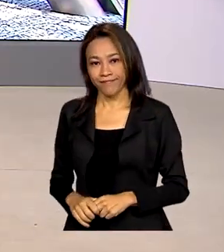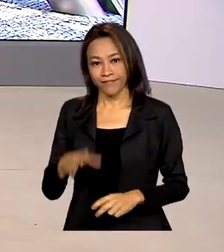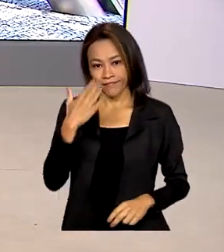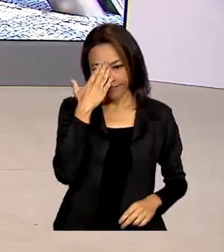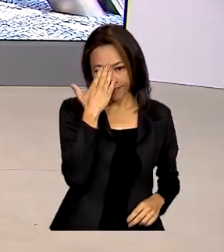Cláudia. você.